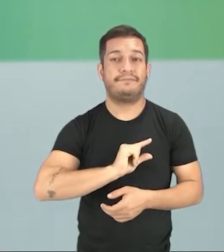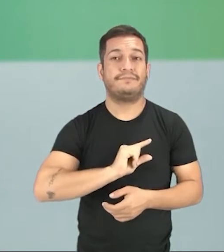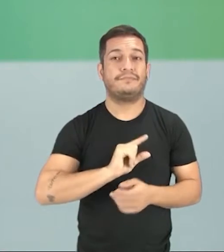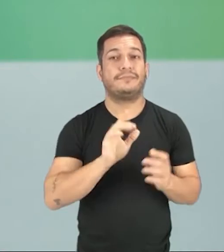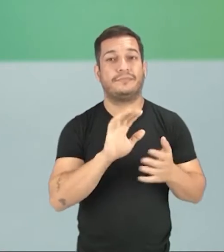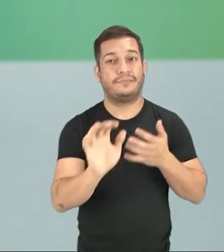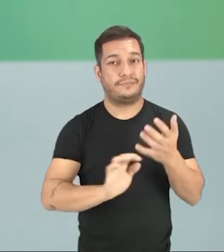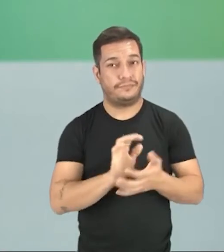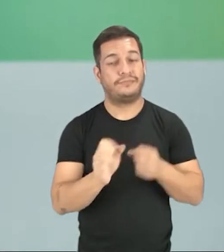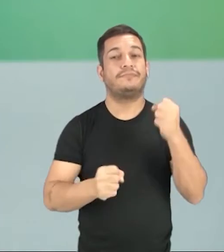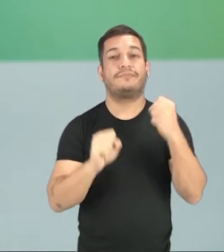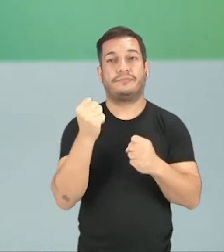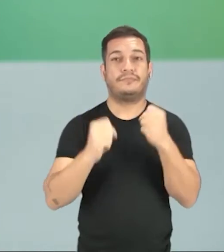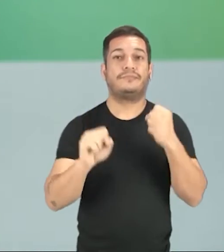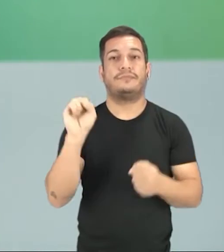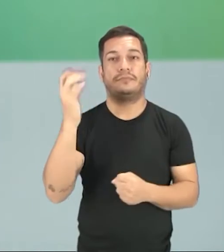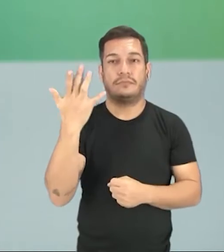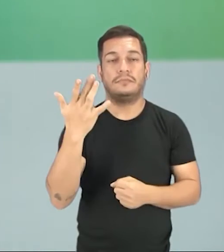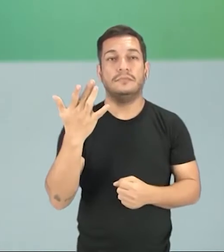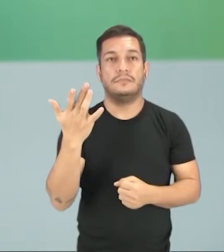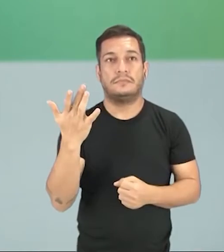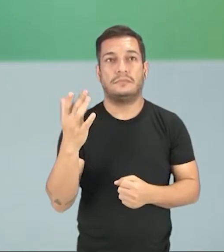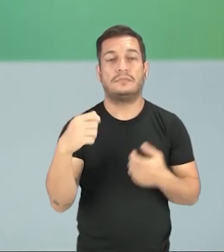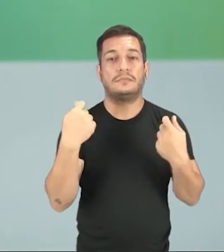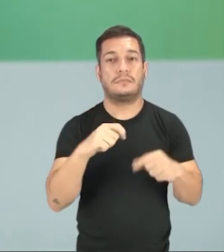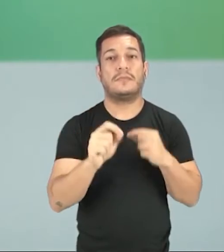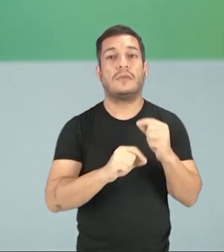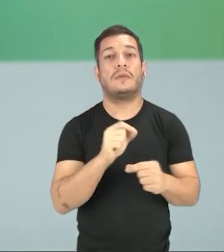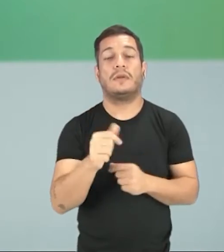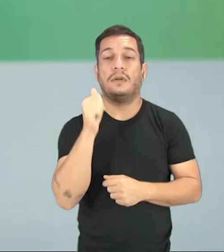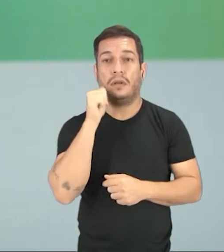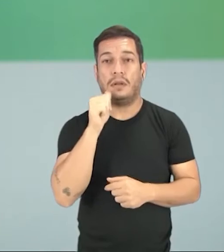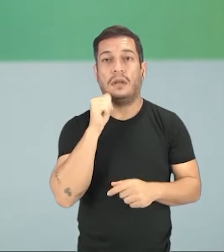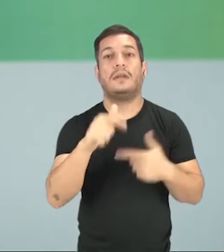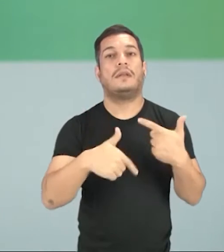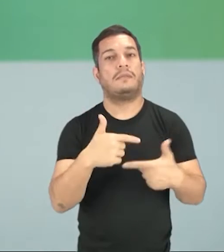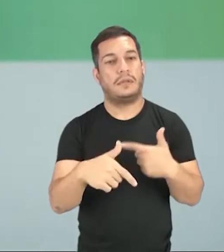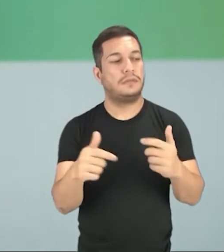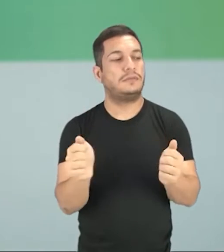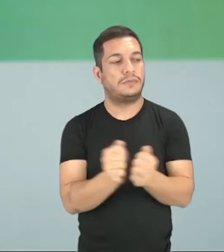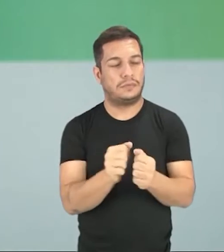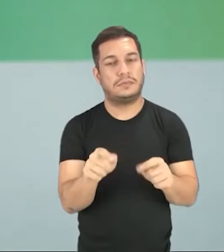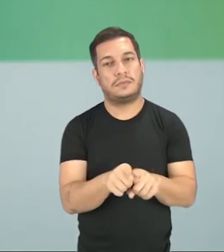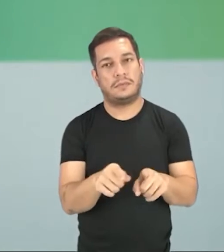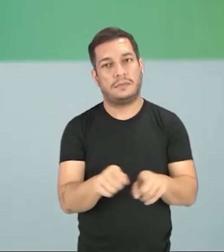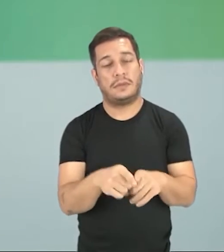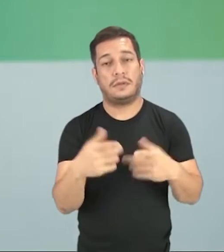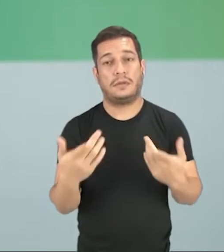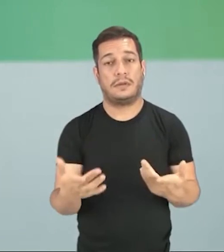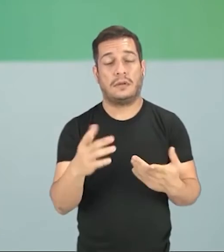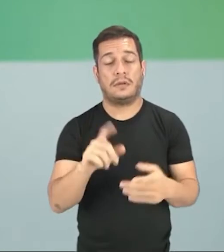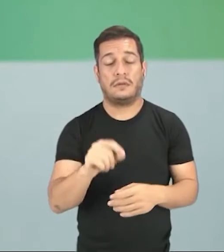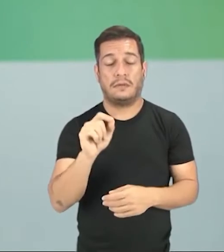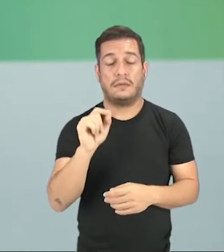trabalhador durante a Revolução Industrial. Então, precisava que a mulher trabalhasse também. E isso